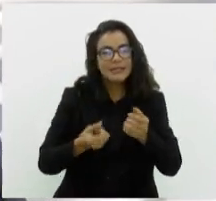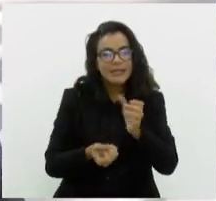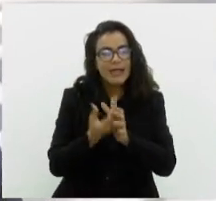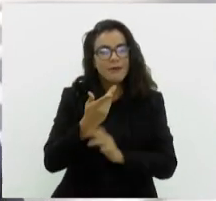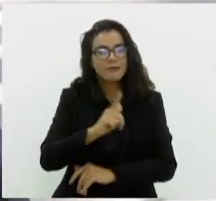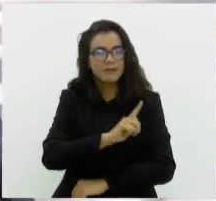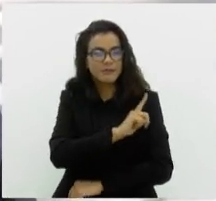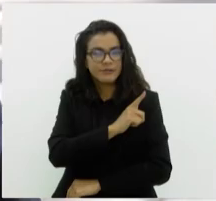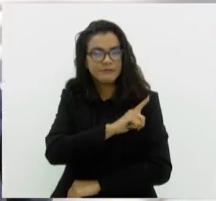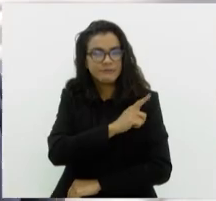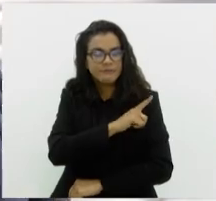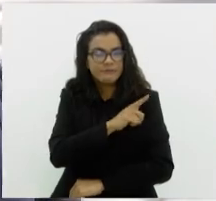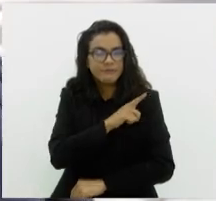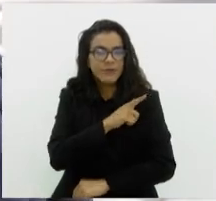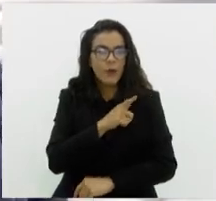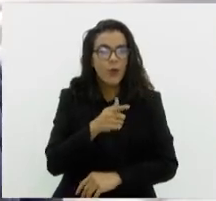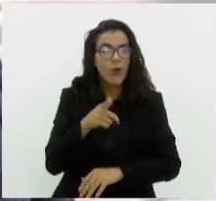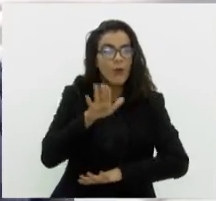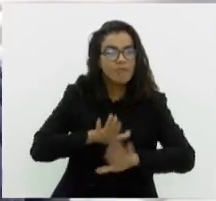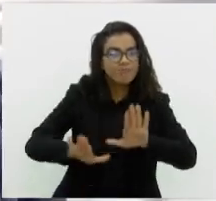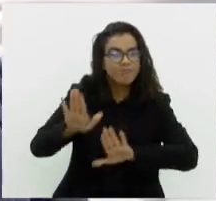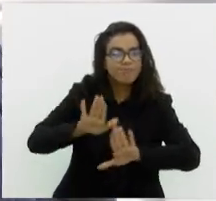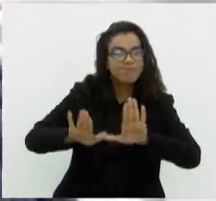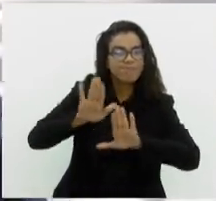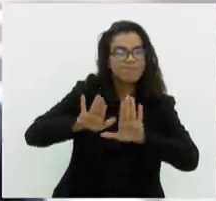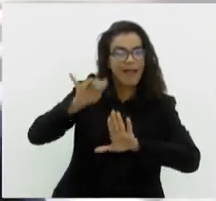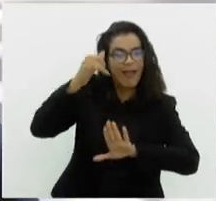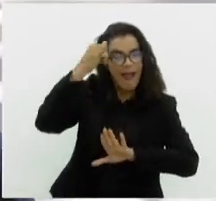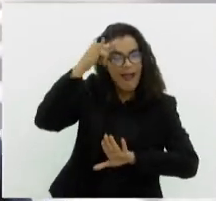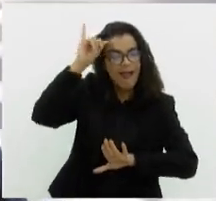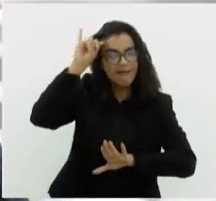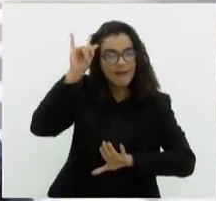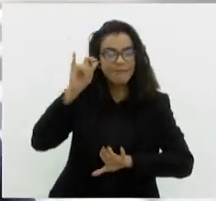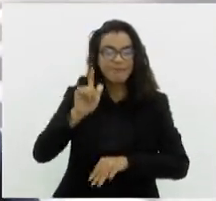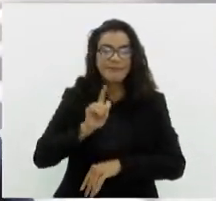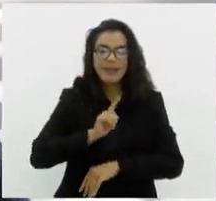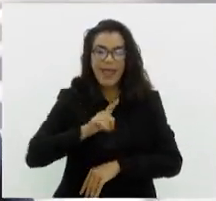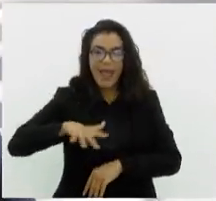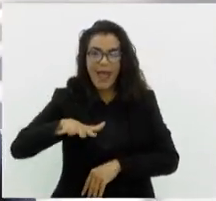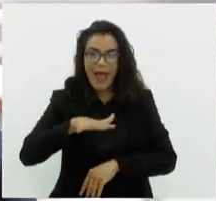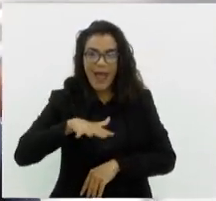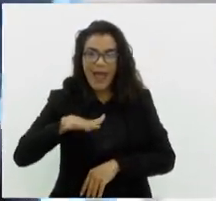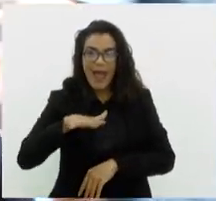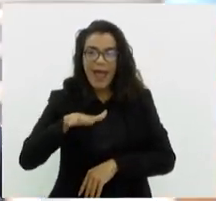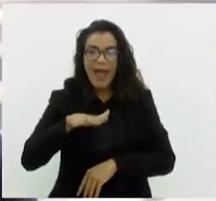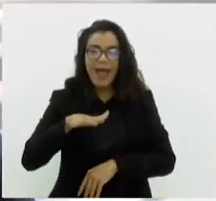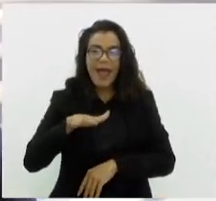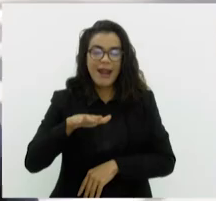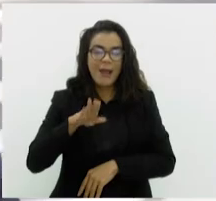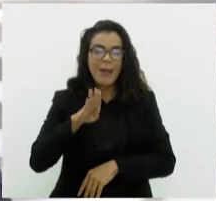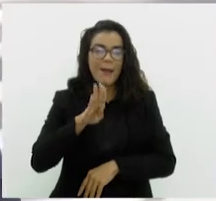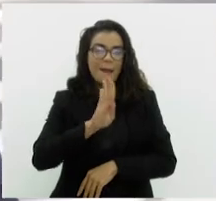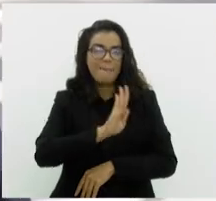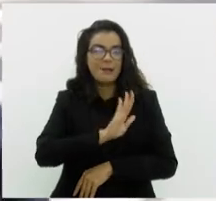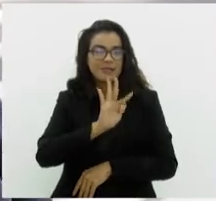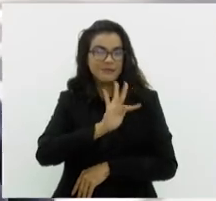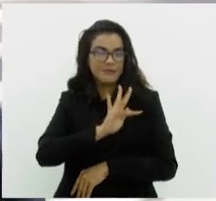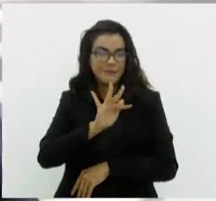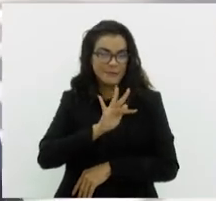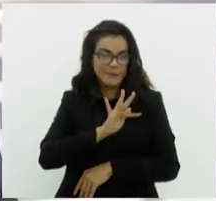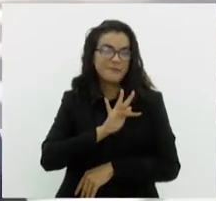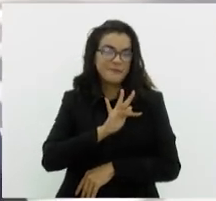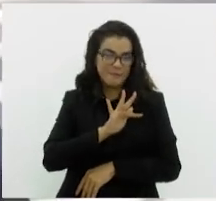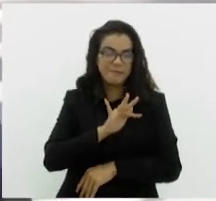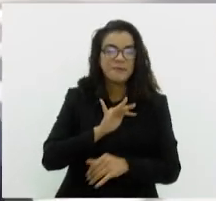com precaução. A gente tem que tomar todas as... Se você tem áreas, como é o caso da Baixada, nossa